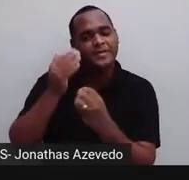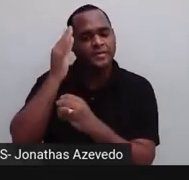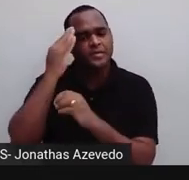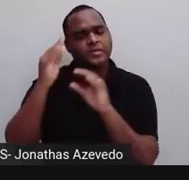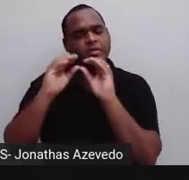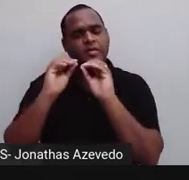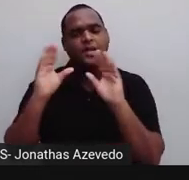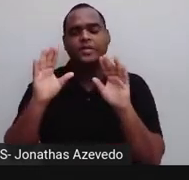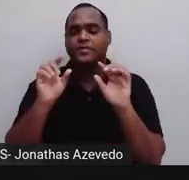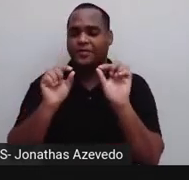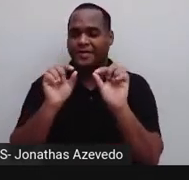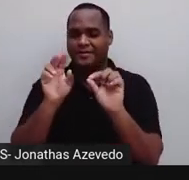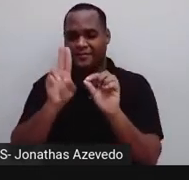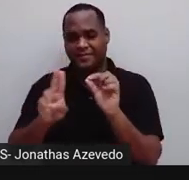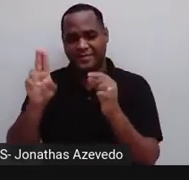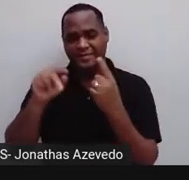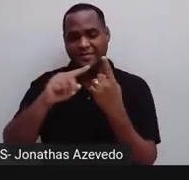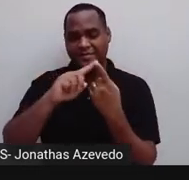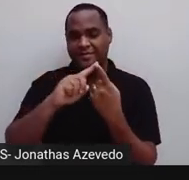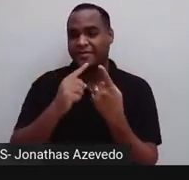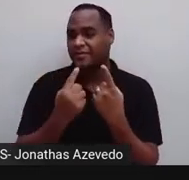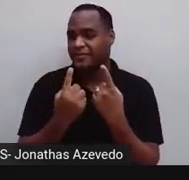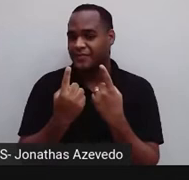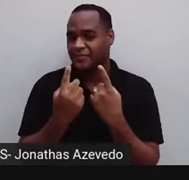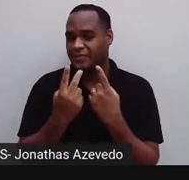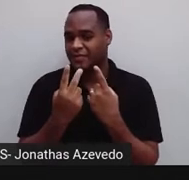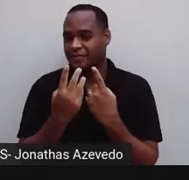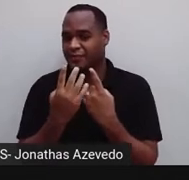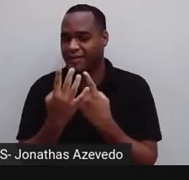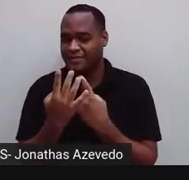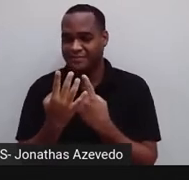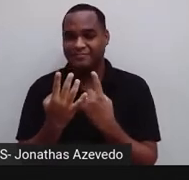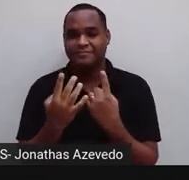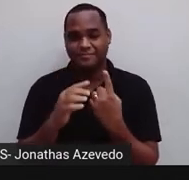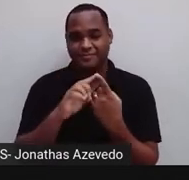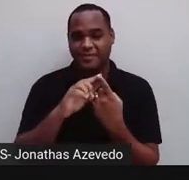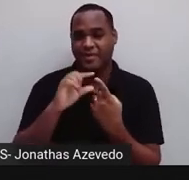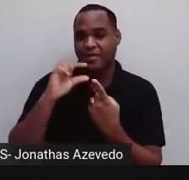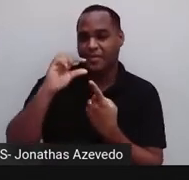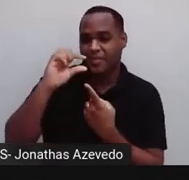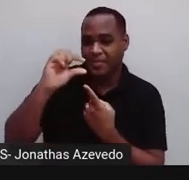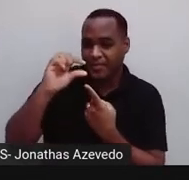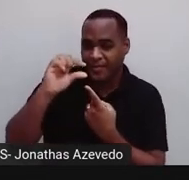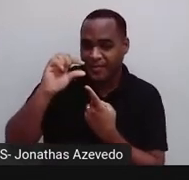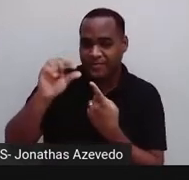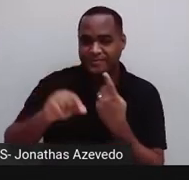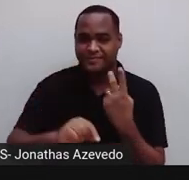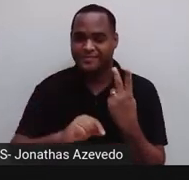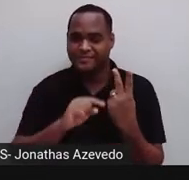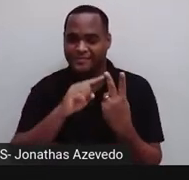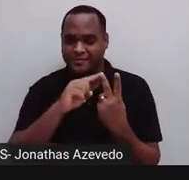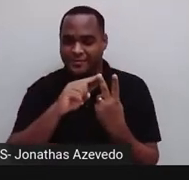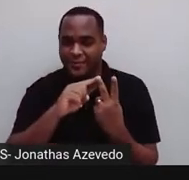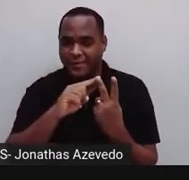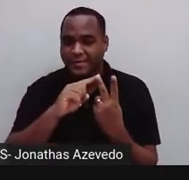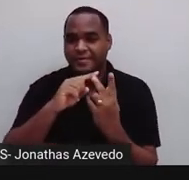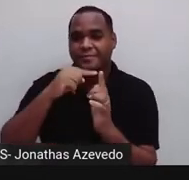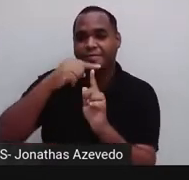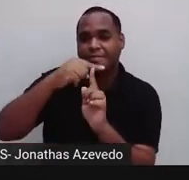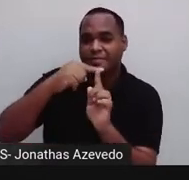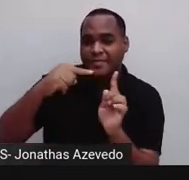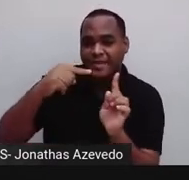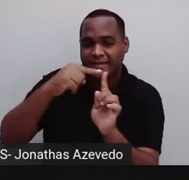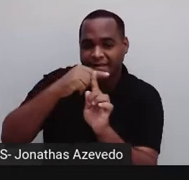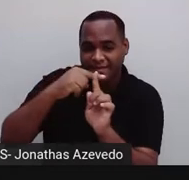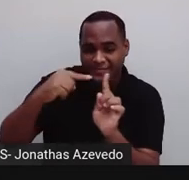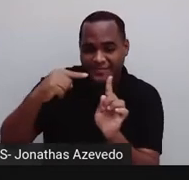Que era usando aqui esses numerozinhos coloridos, onde o número 1 em vermelho sempre representava pouco, o número 2 em